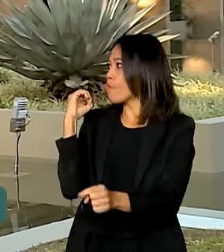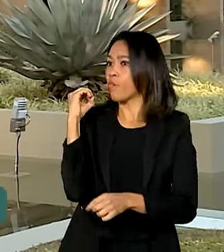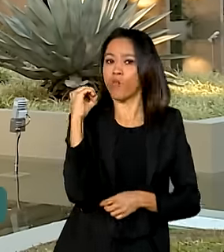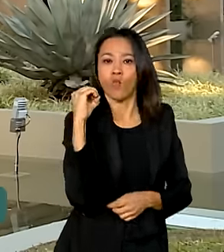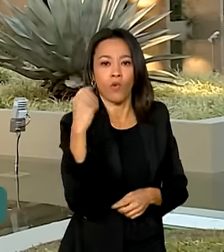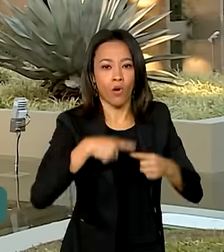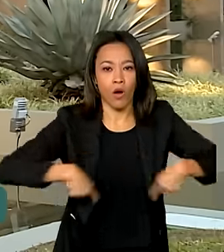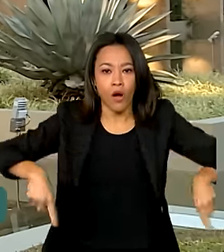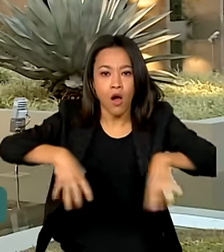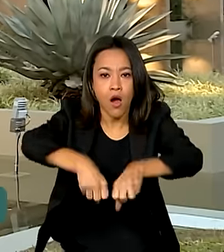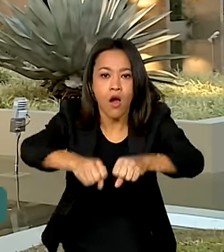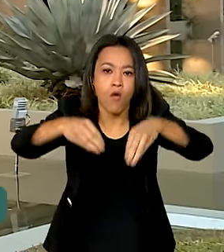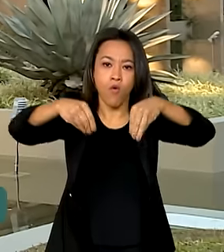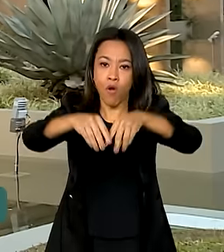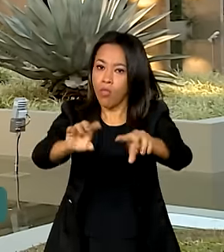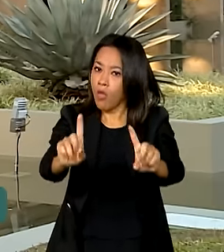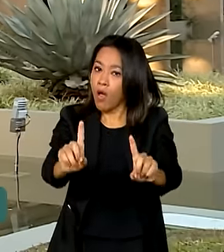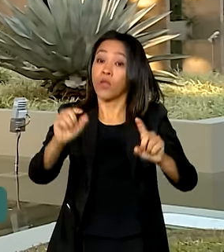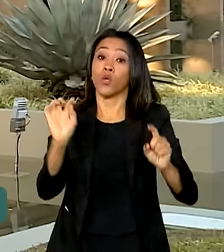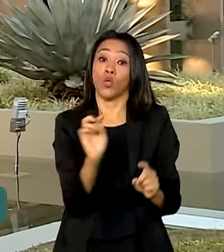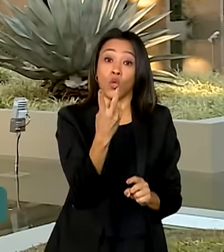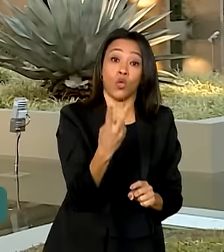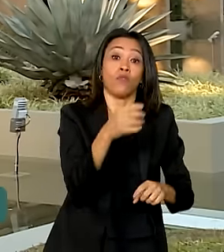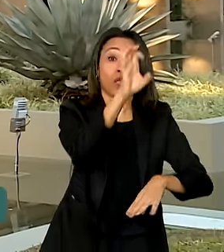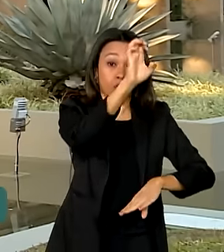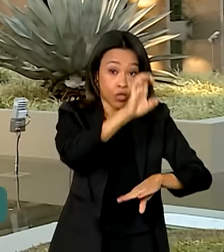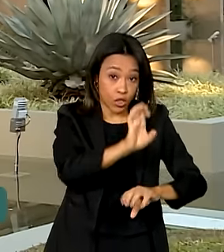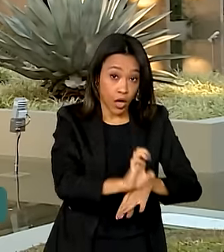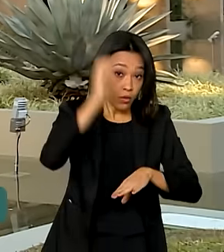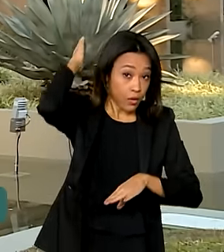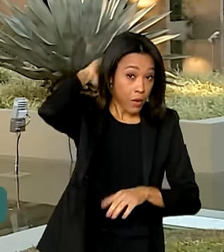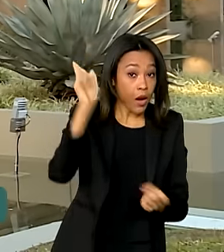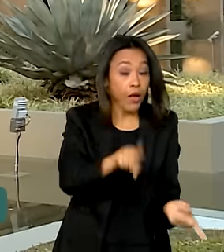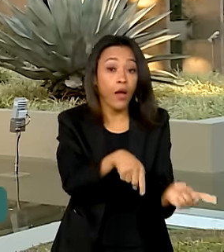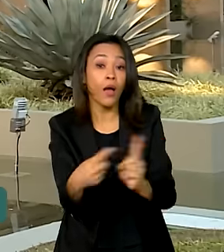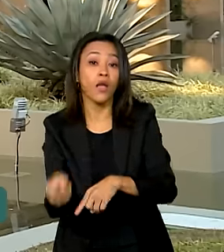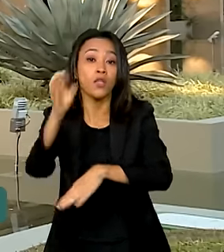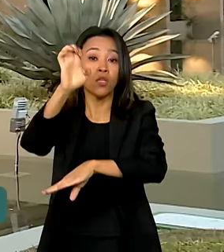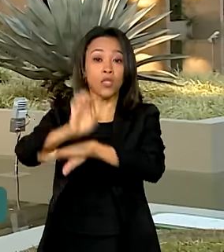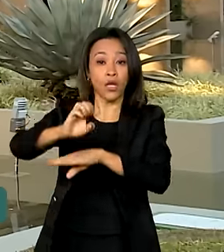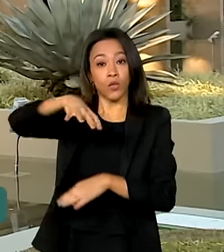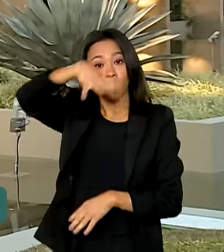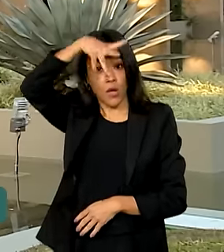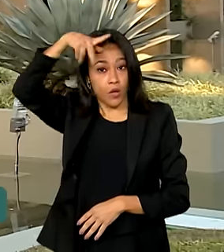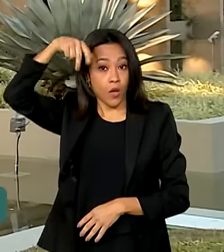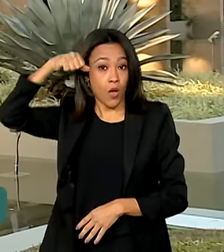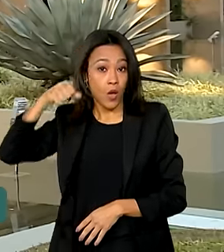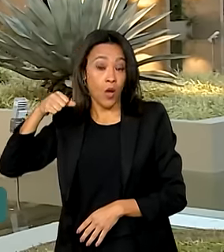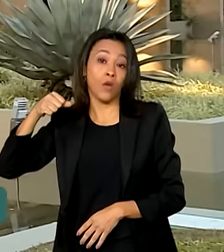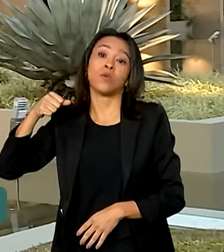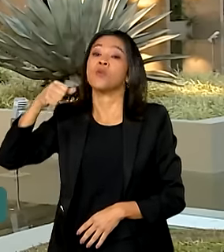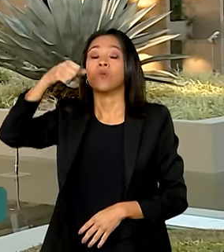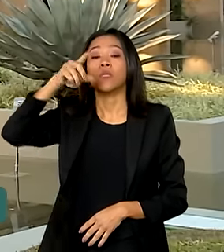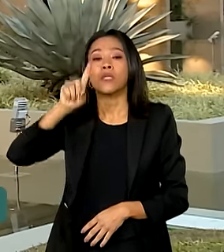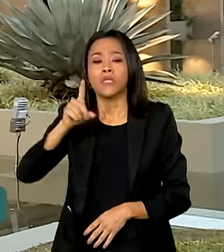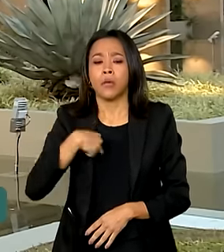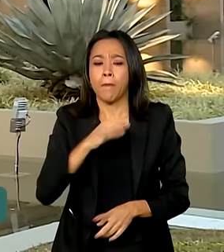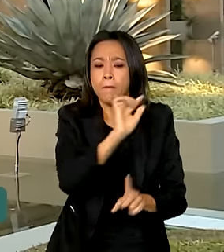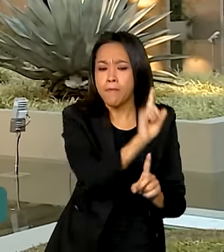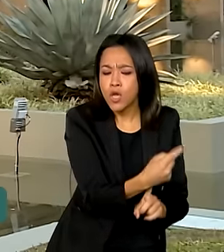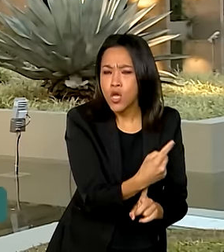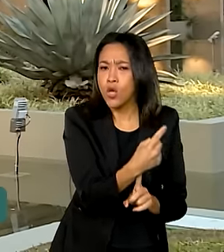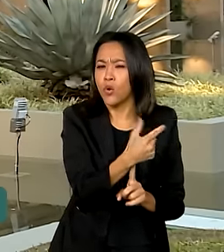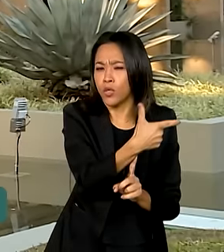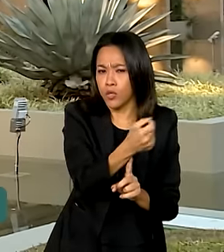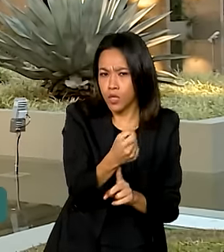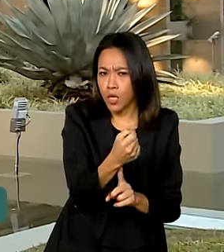novos territórios ficam no Pará e em Mato Grosso. Ao todo, cerca de 1.200 indígenas das terras Maró,